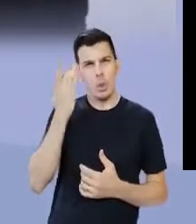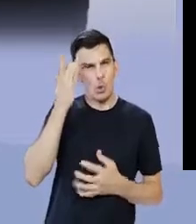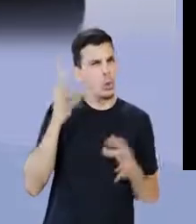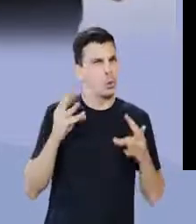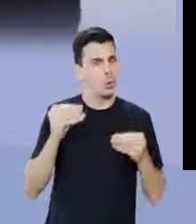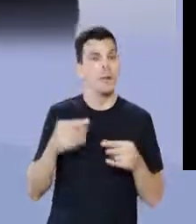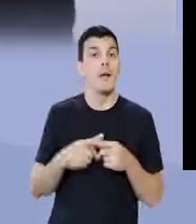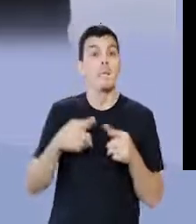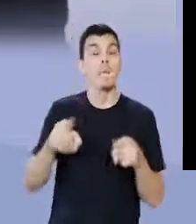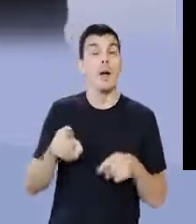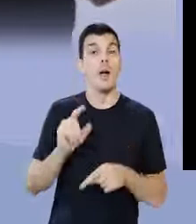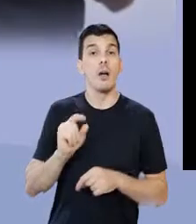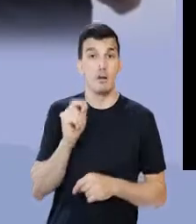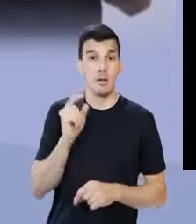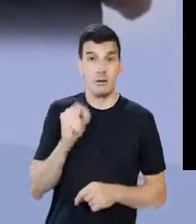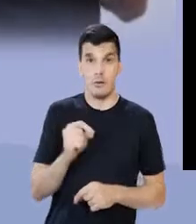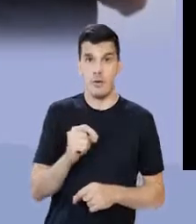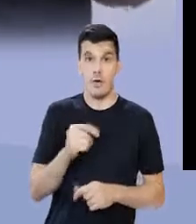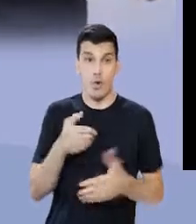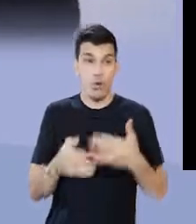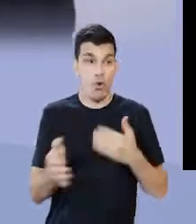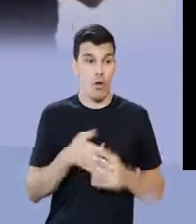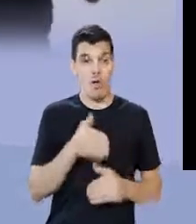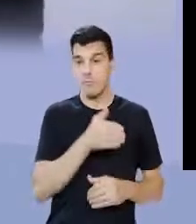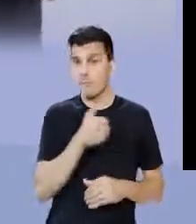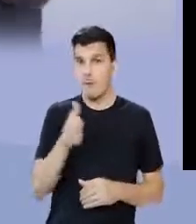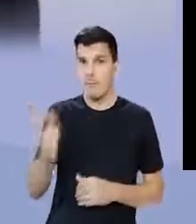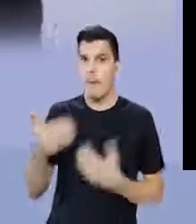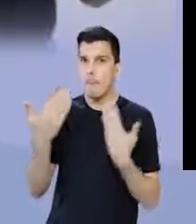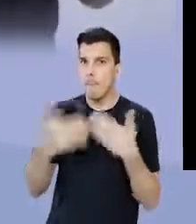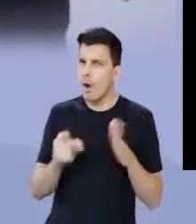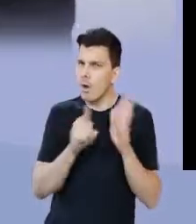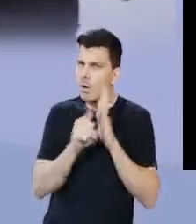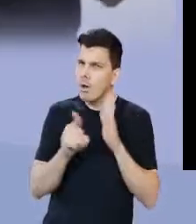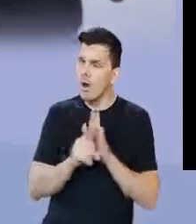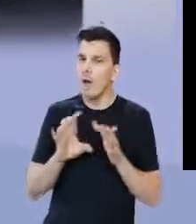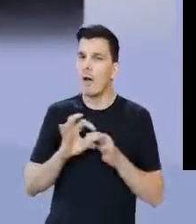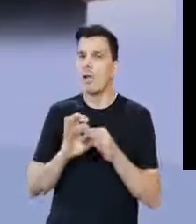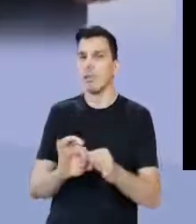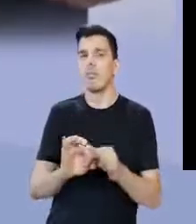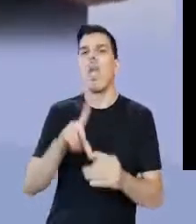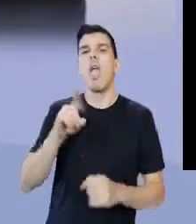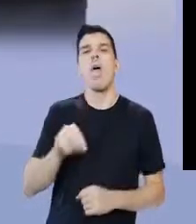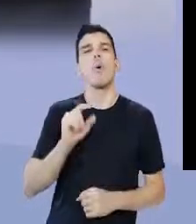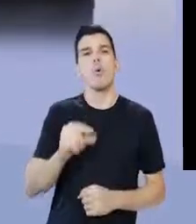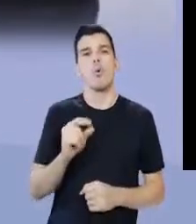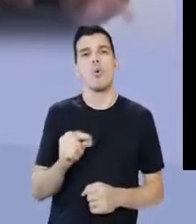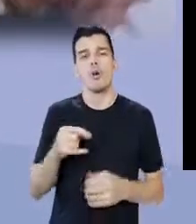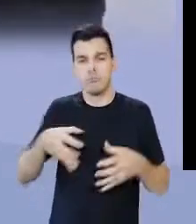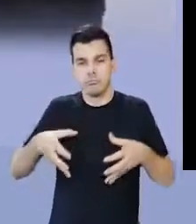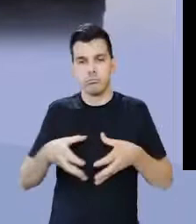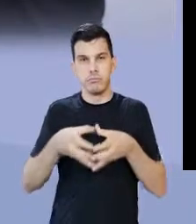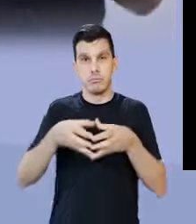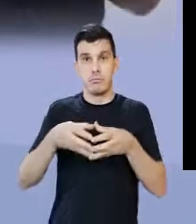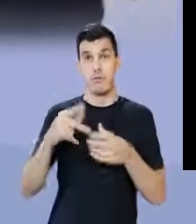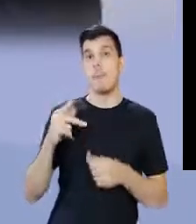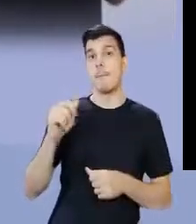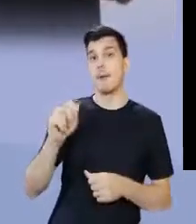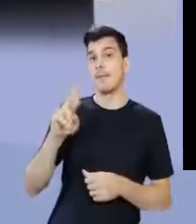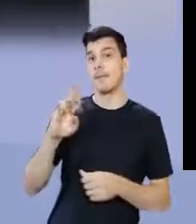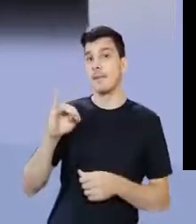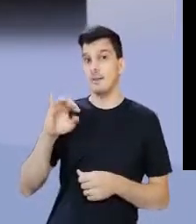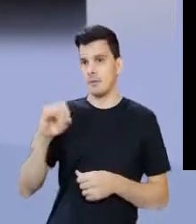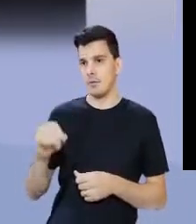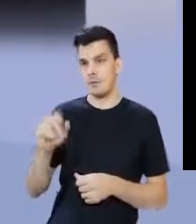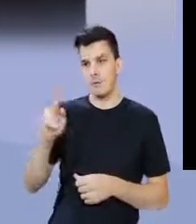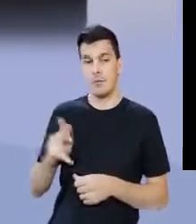Você não vai decorar. Mas eu quero que você entenda que qualquer cargo que caia na sua prova, entenda, eles eram compostos por